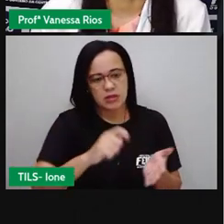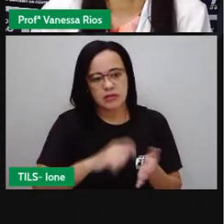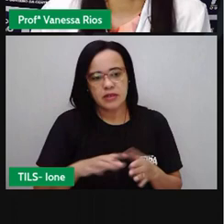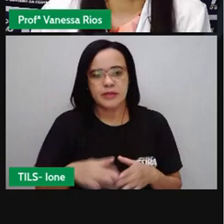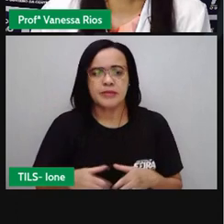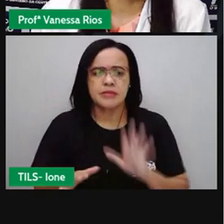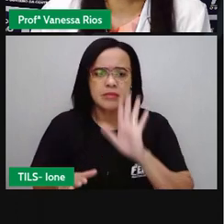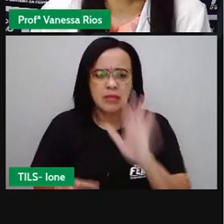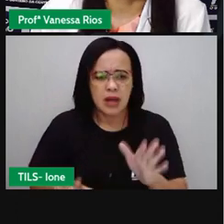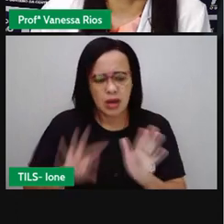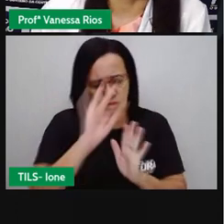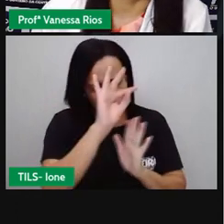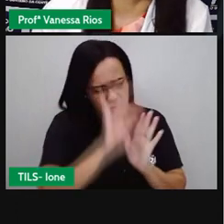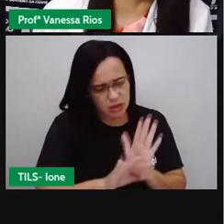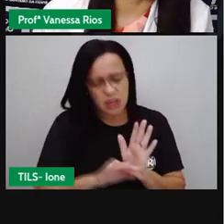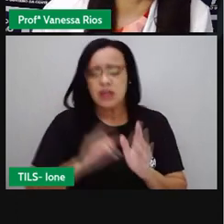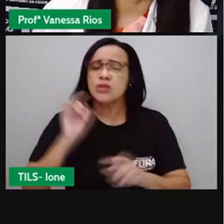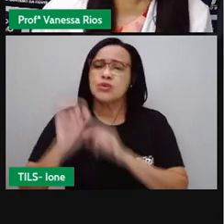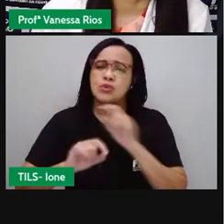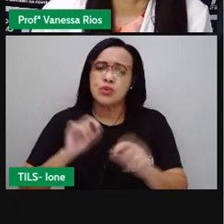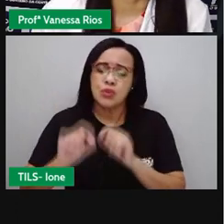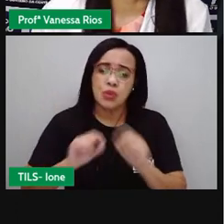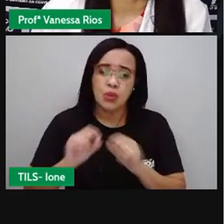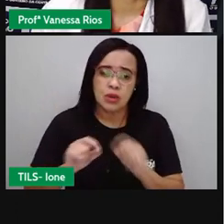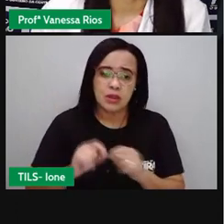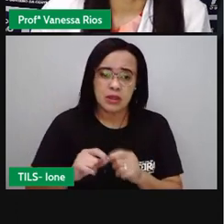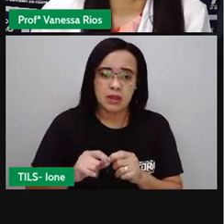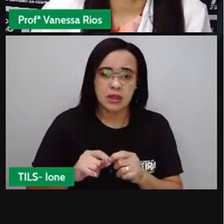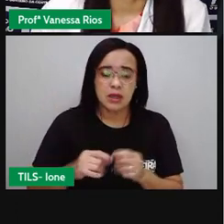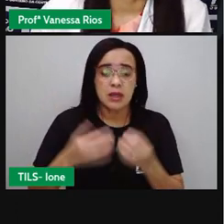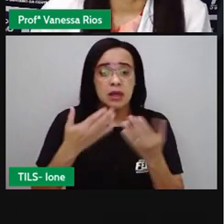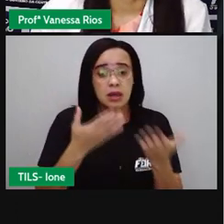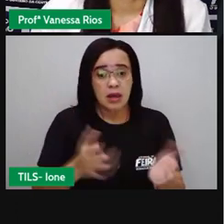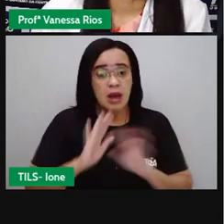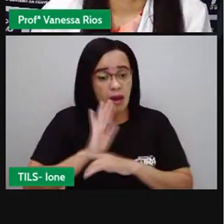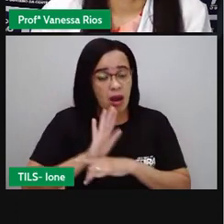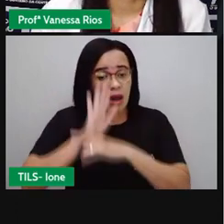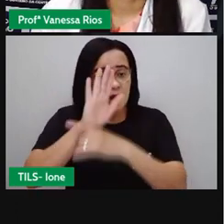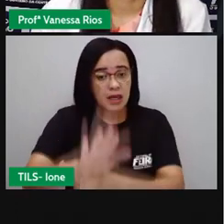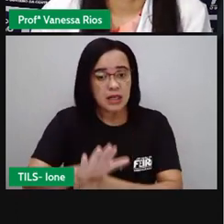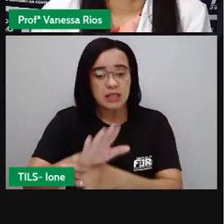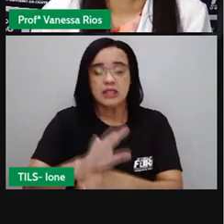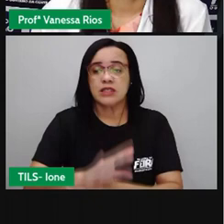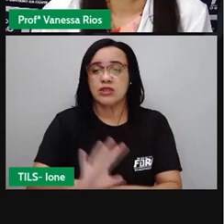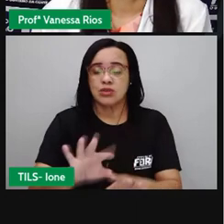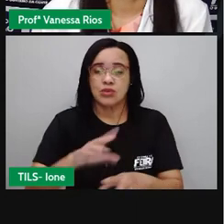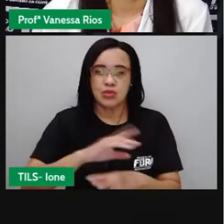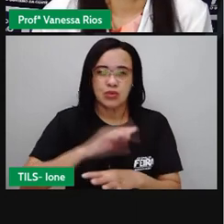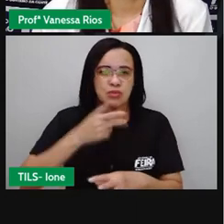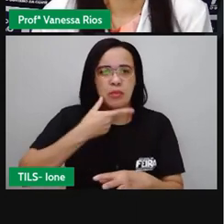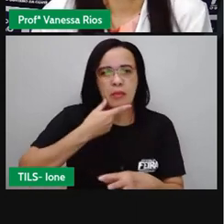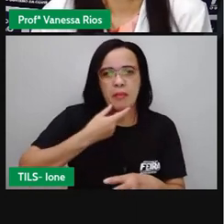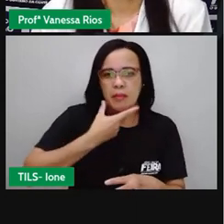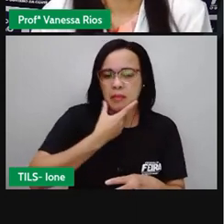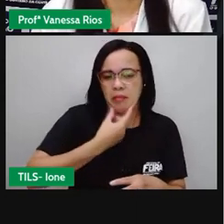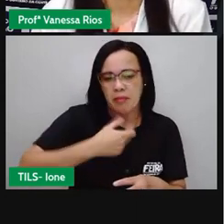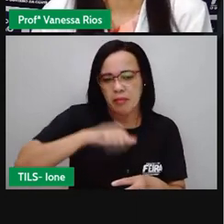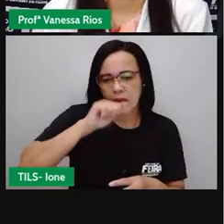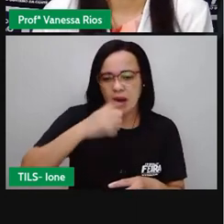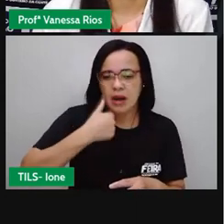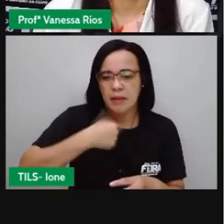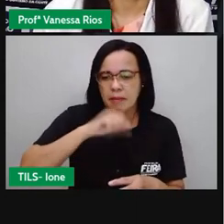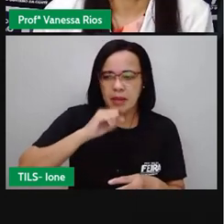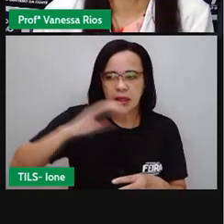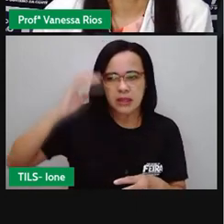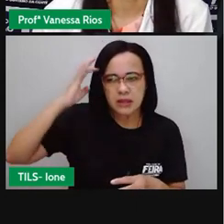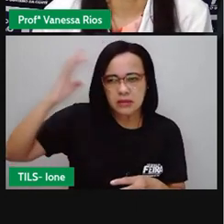brinquedos estão ganhando ultimamente. Principalmente quando se fala nos avanços